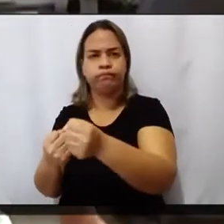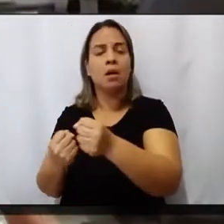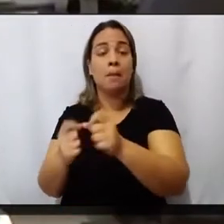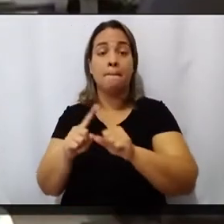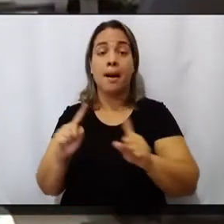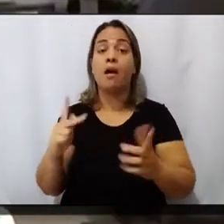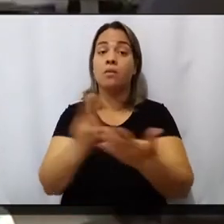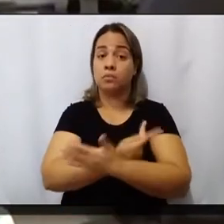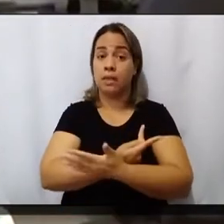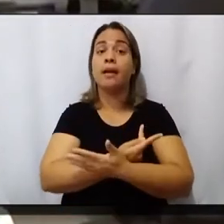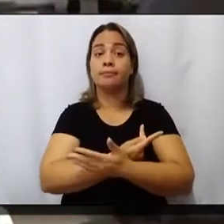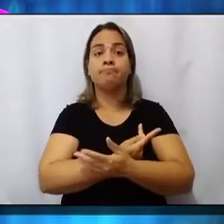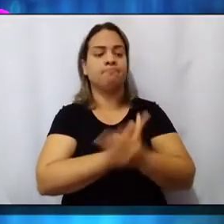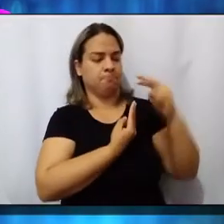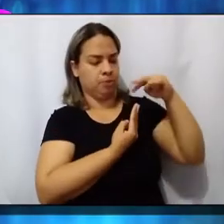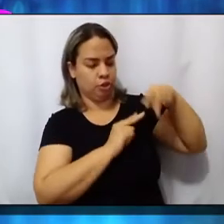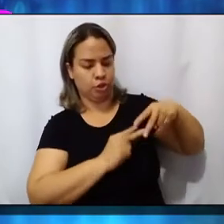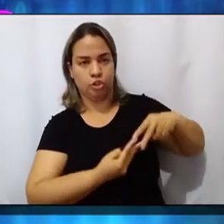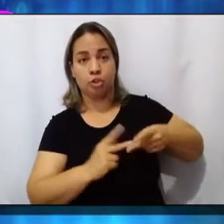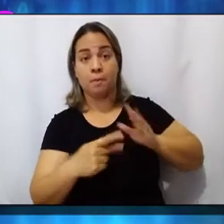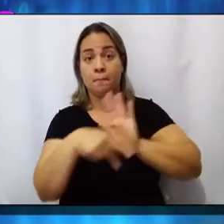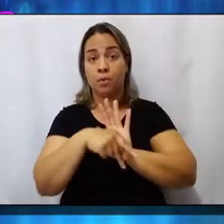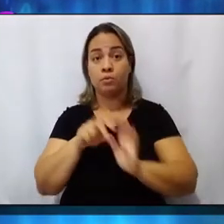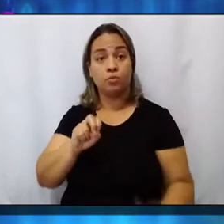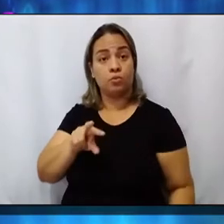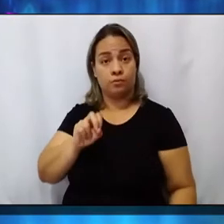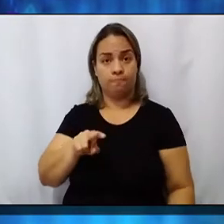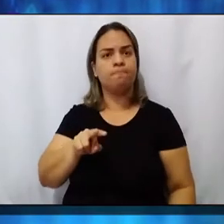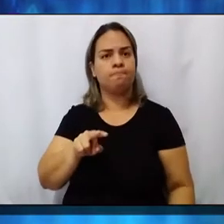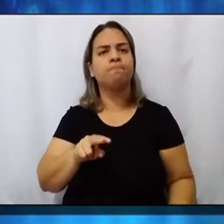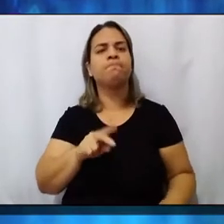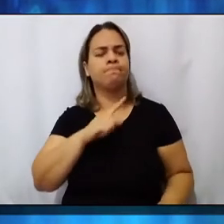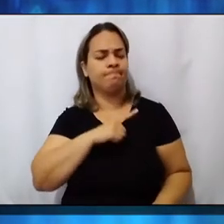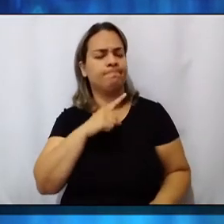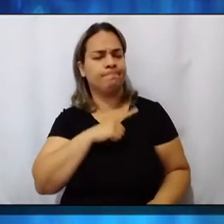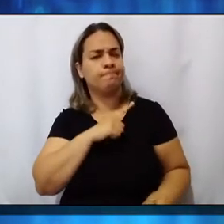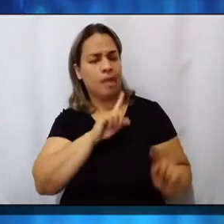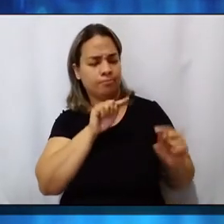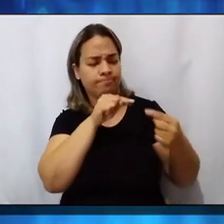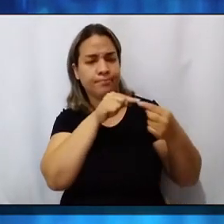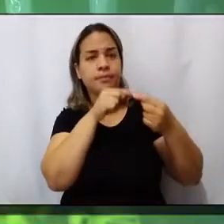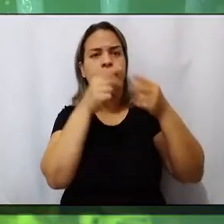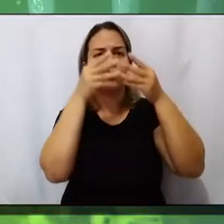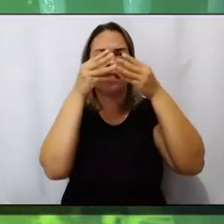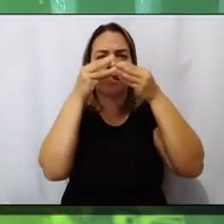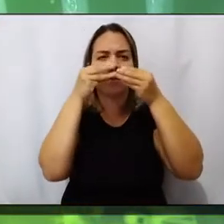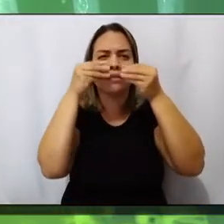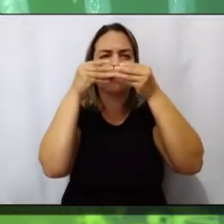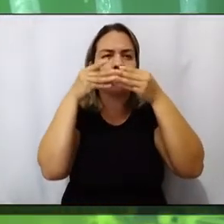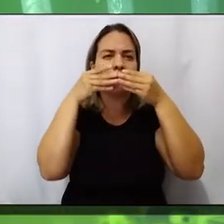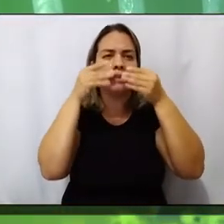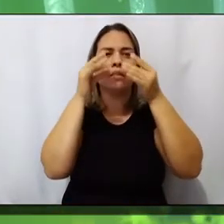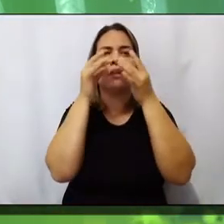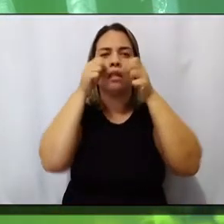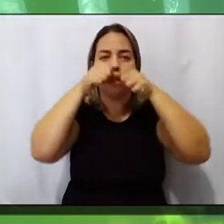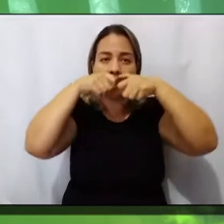casos é que o material genético do vírus, resíduos desse material genético, vão sendo